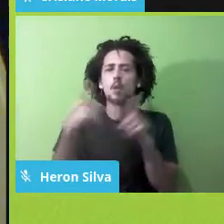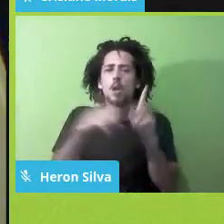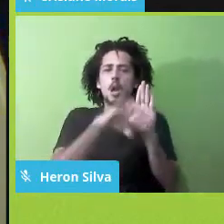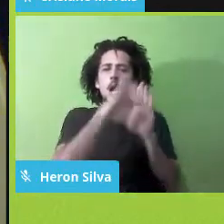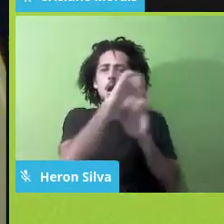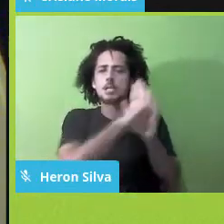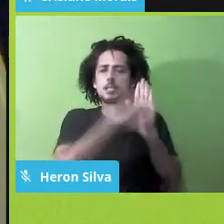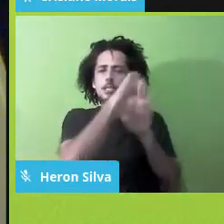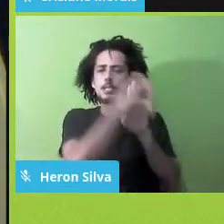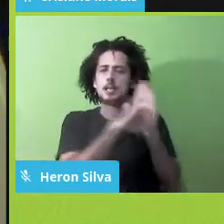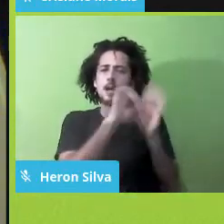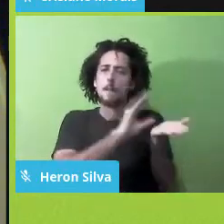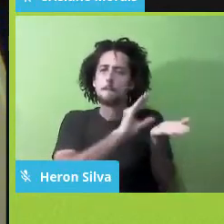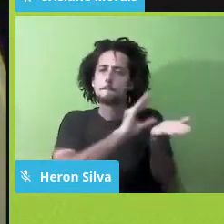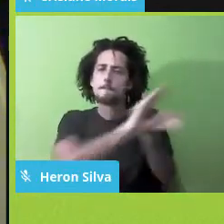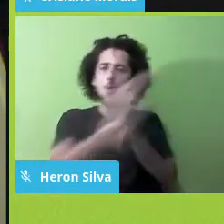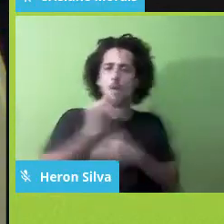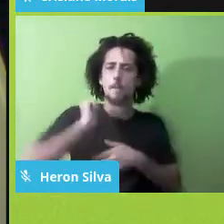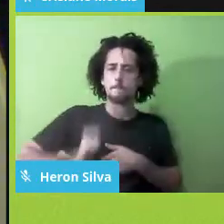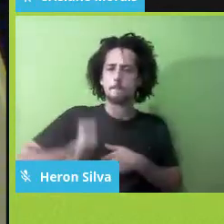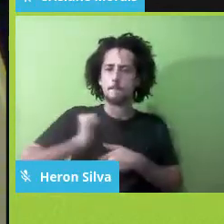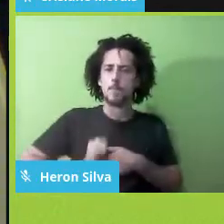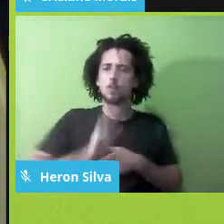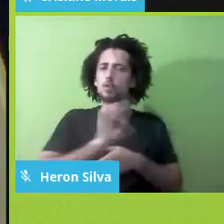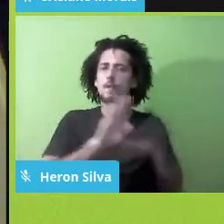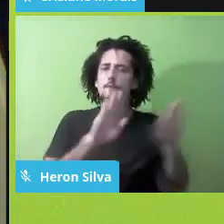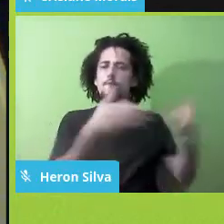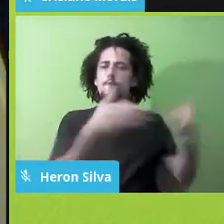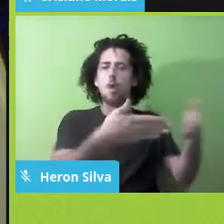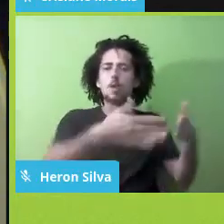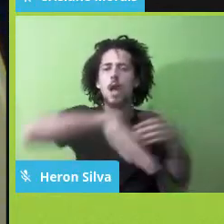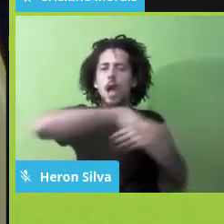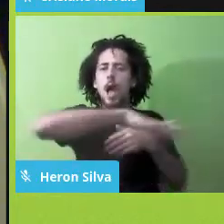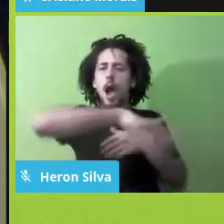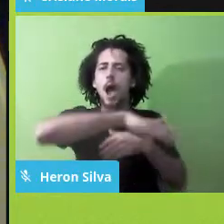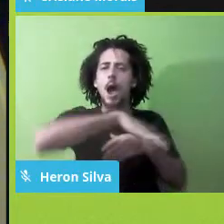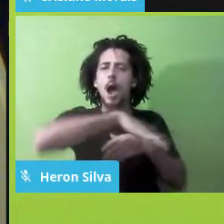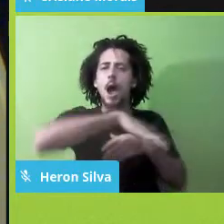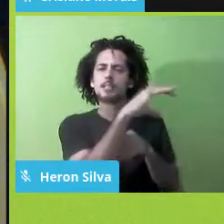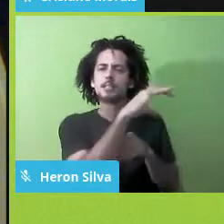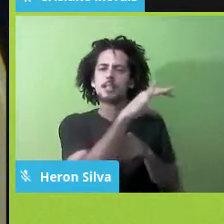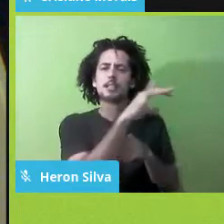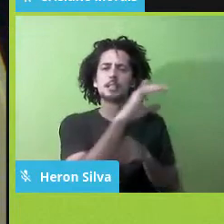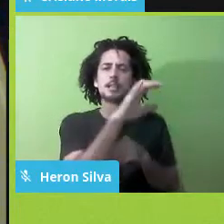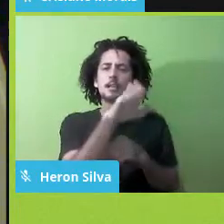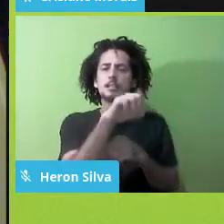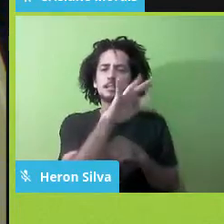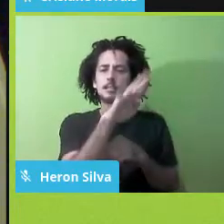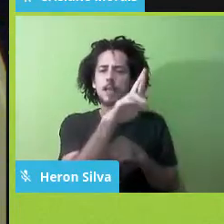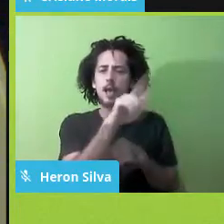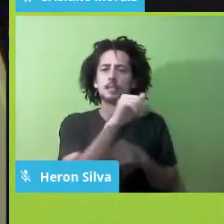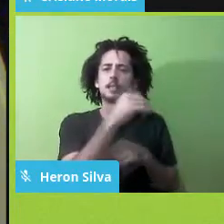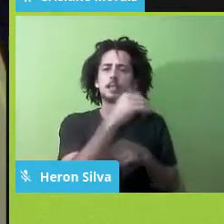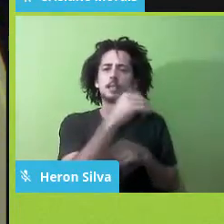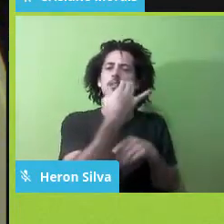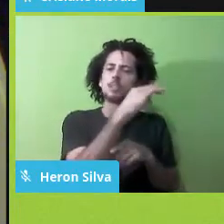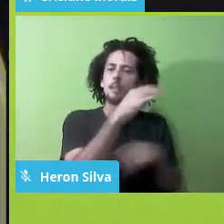as áreas de exatas e não para as áreas de humanas? A gente começa a ter a questão do,